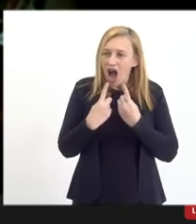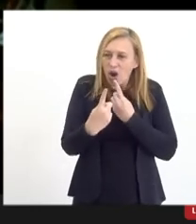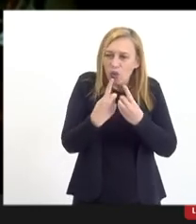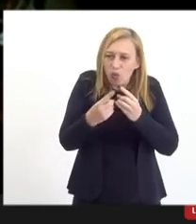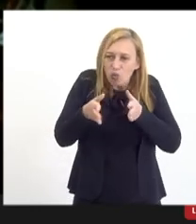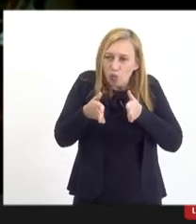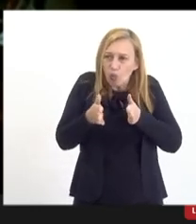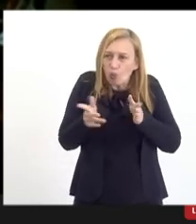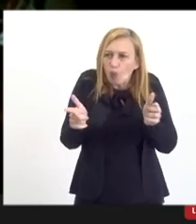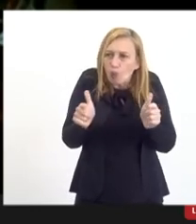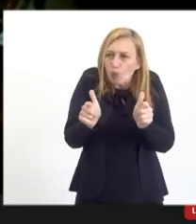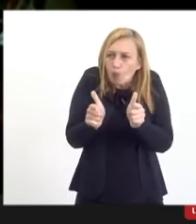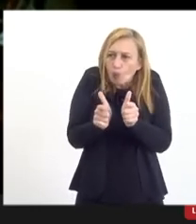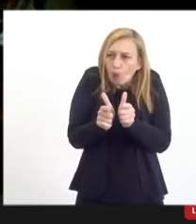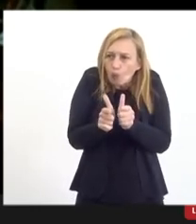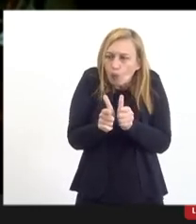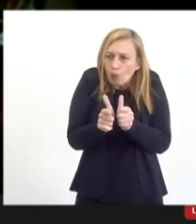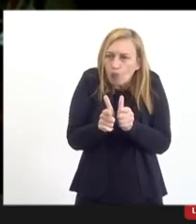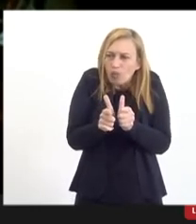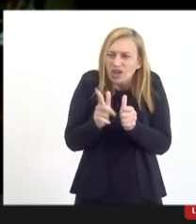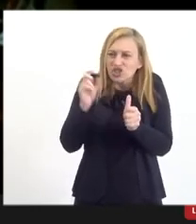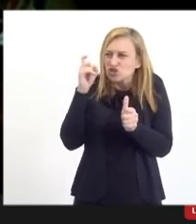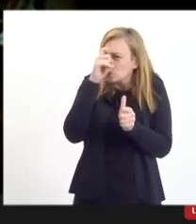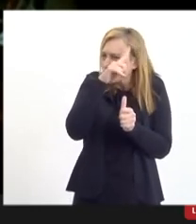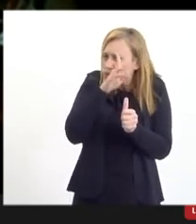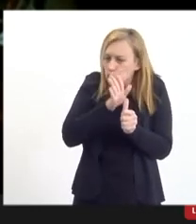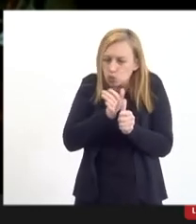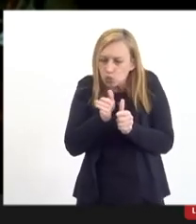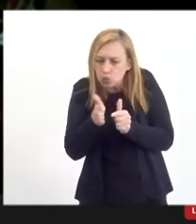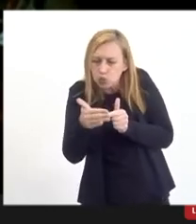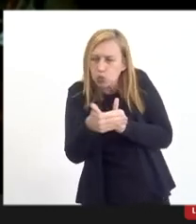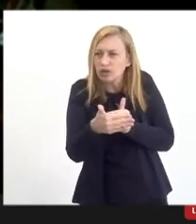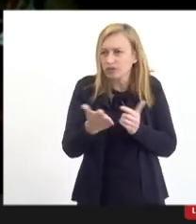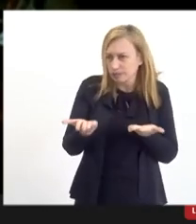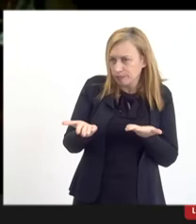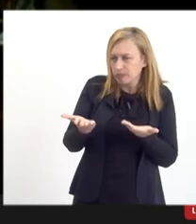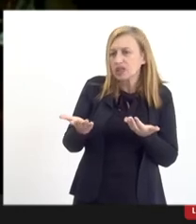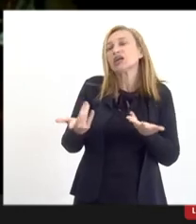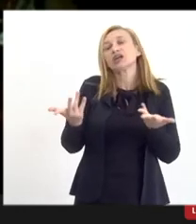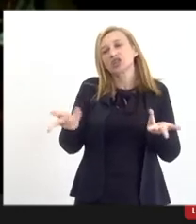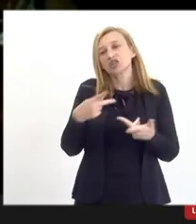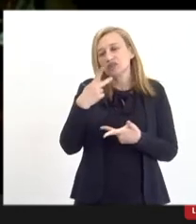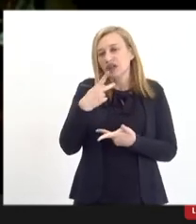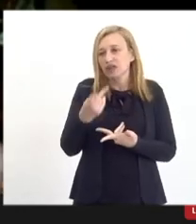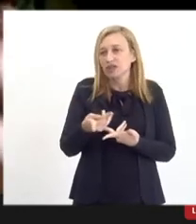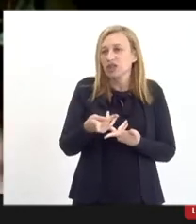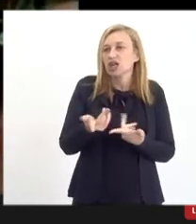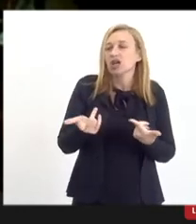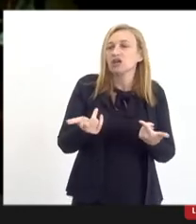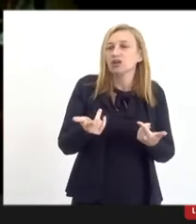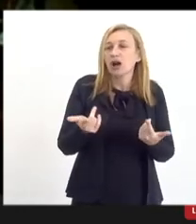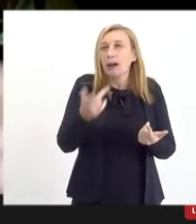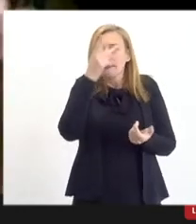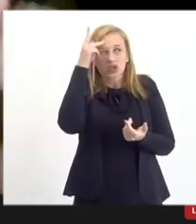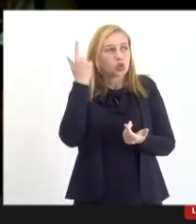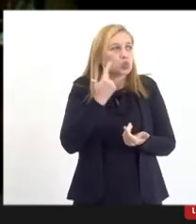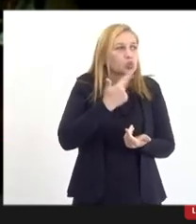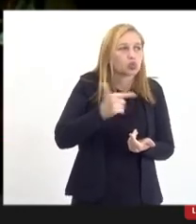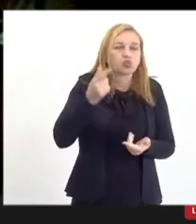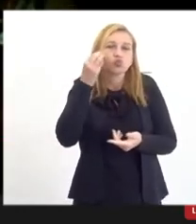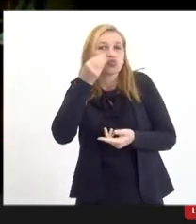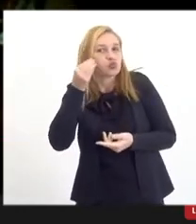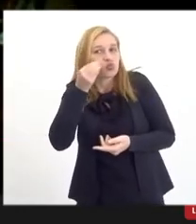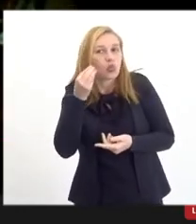pontos, assim, que a gente acaba colocando nesse pacote, que acaba, quando a pessoa não tem muita experiência,